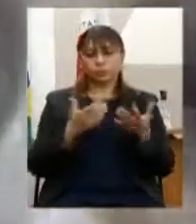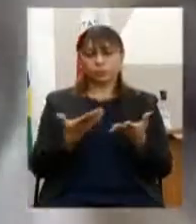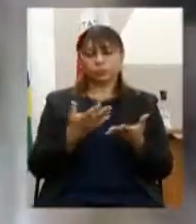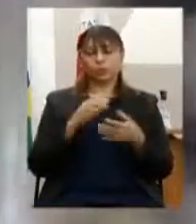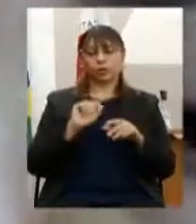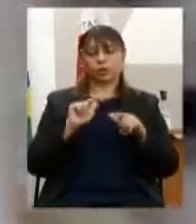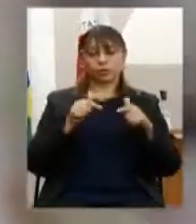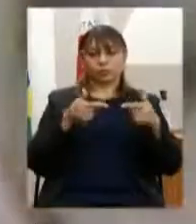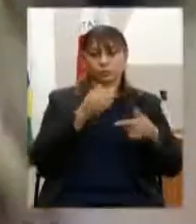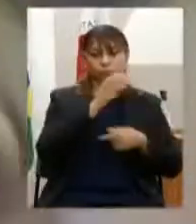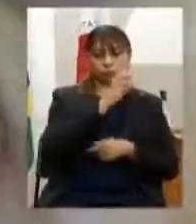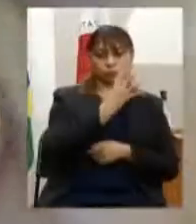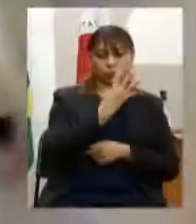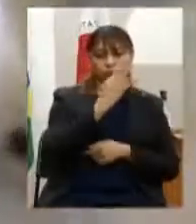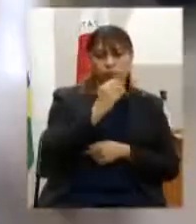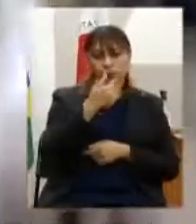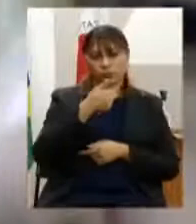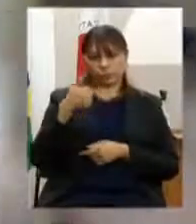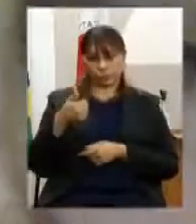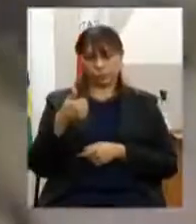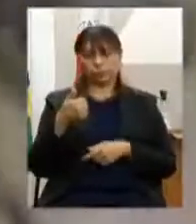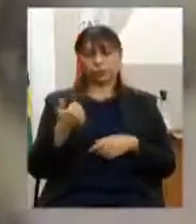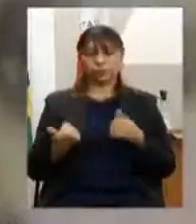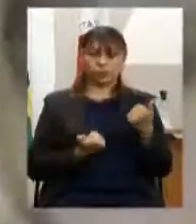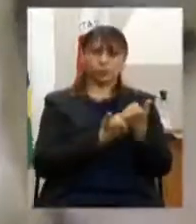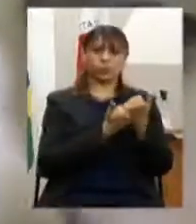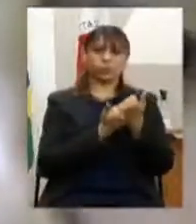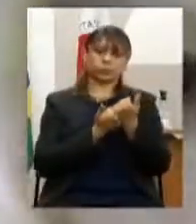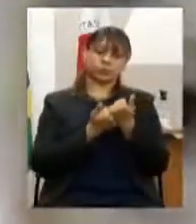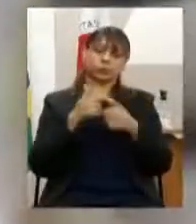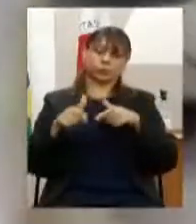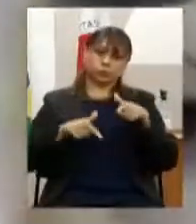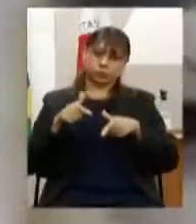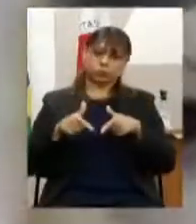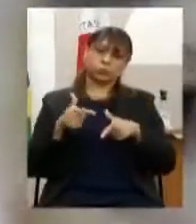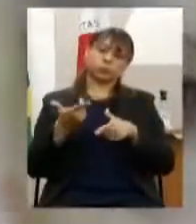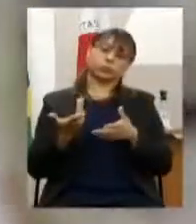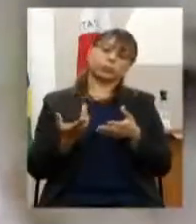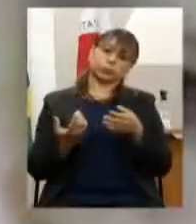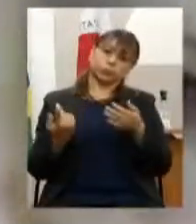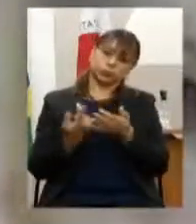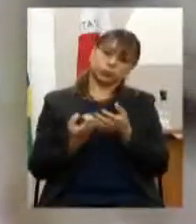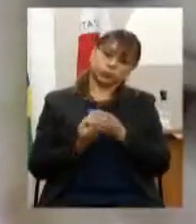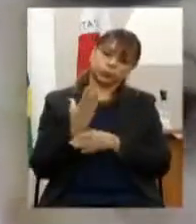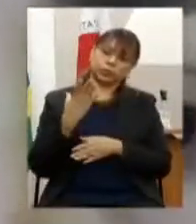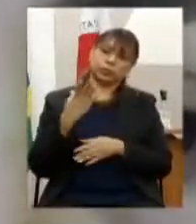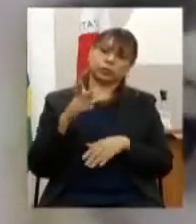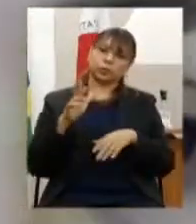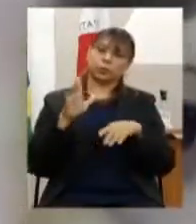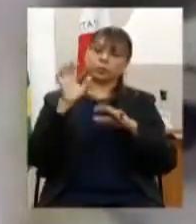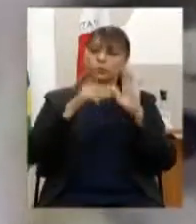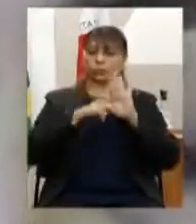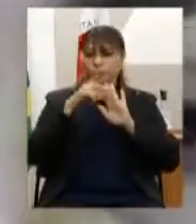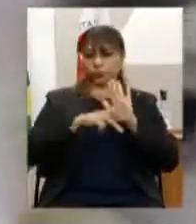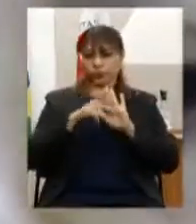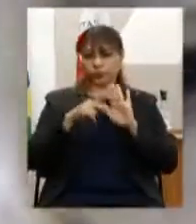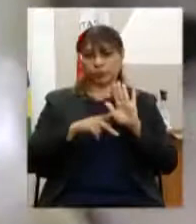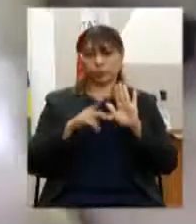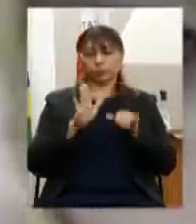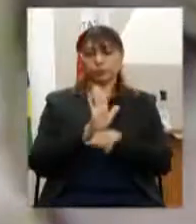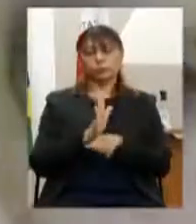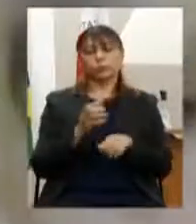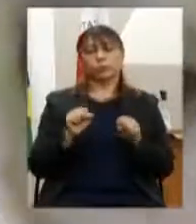4011, que é Apoio, Articulação e Execução de Projetos de Segurança Alimentar e Nutricional, para